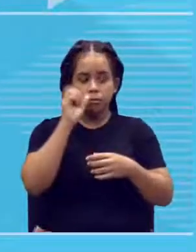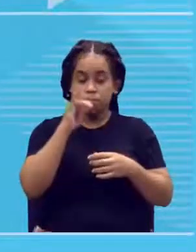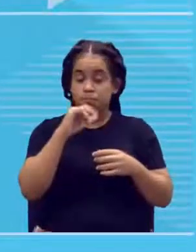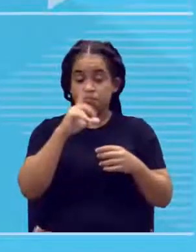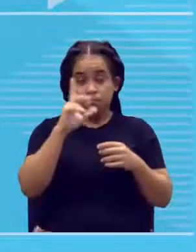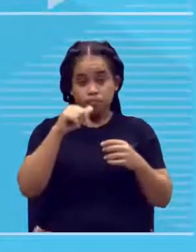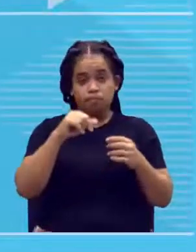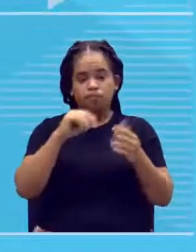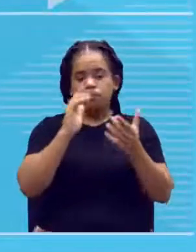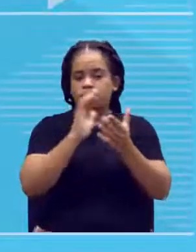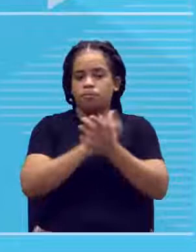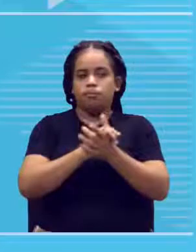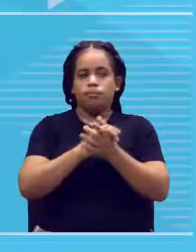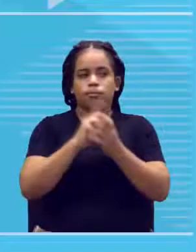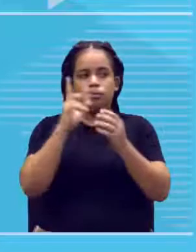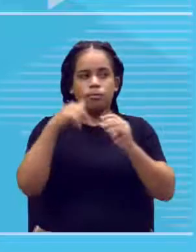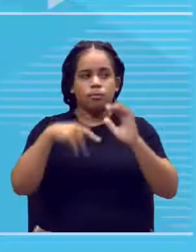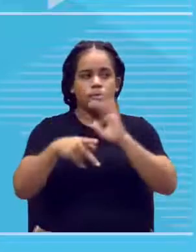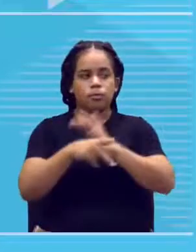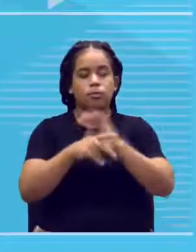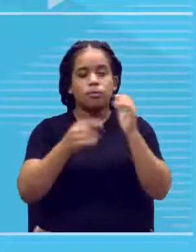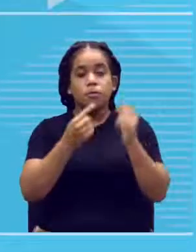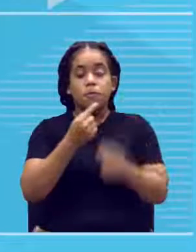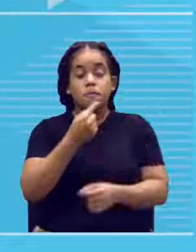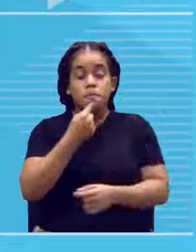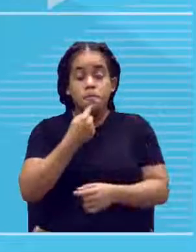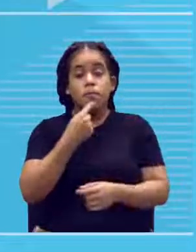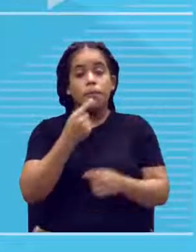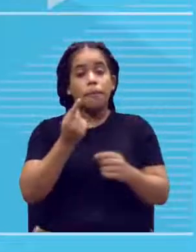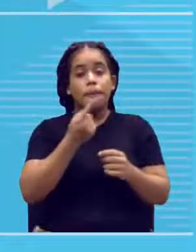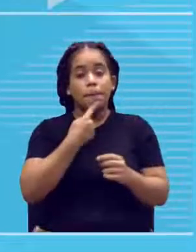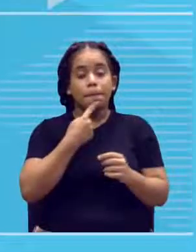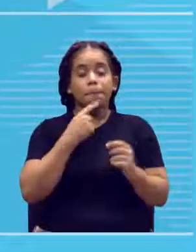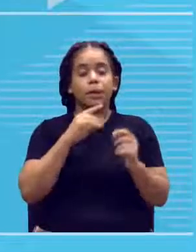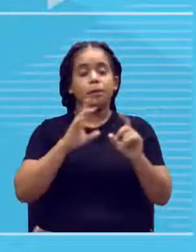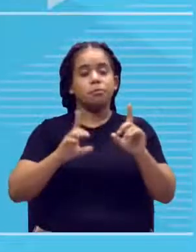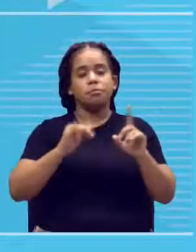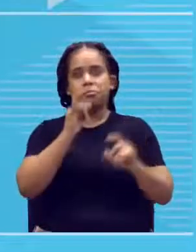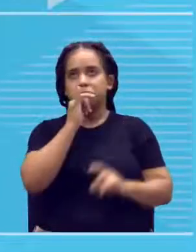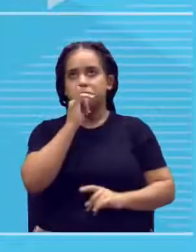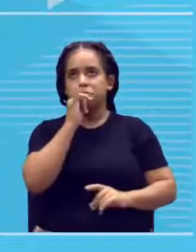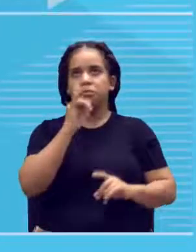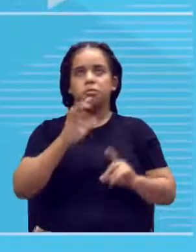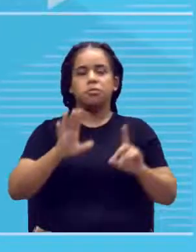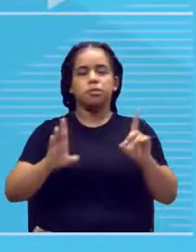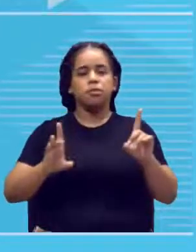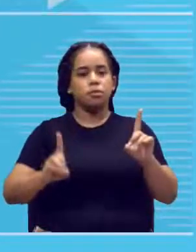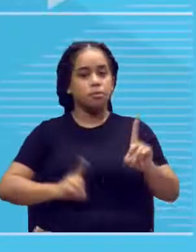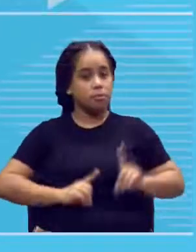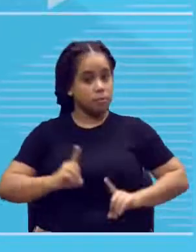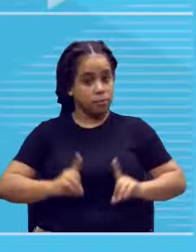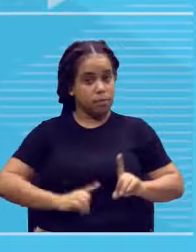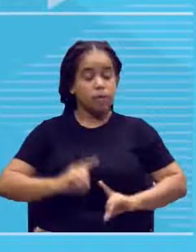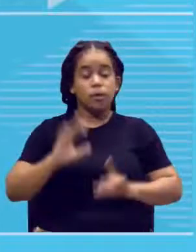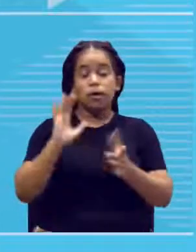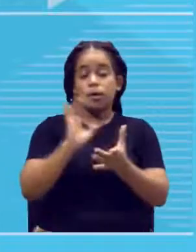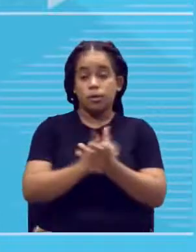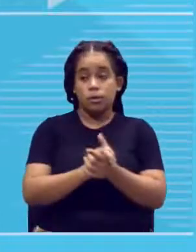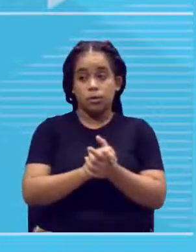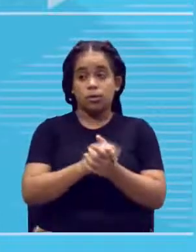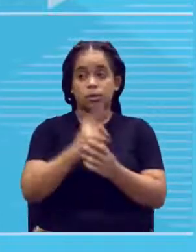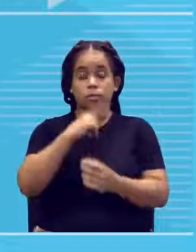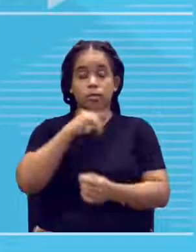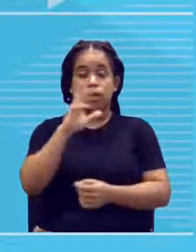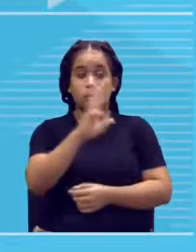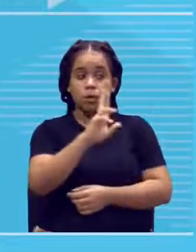casamento é, por exemplo, com a pessoa muito próxima geneticamente, casou com um primo, por exemplo, tá? A gente vai botar